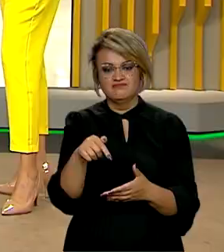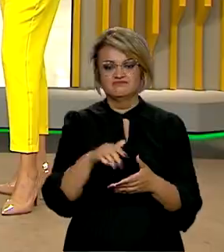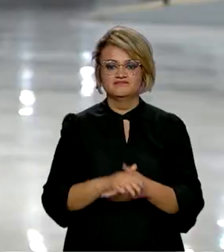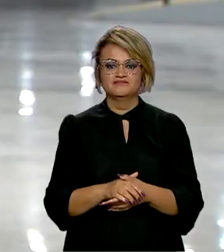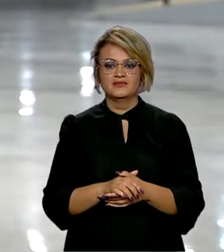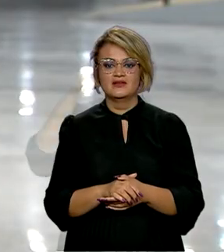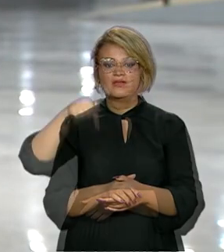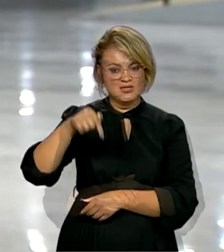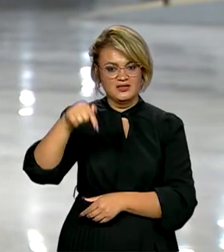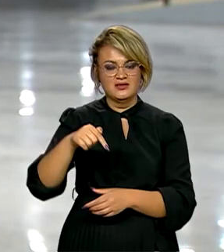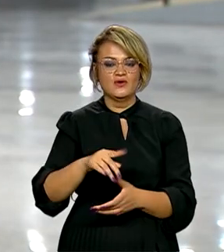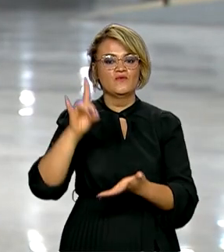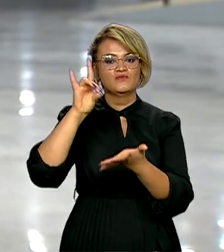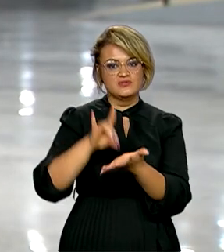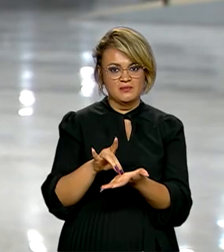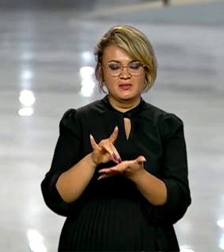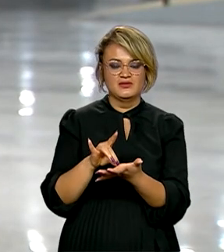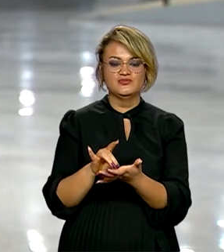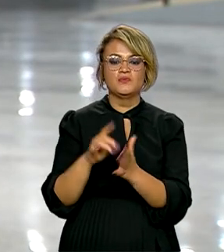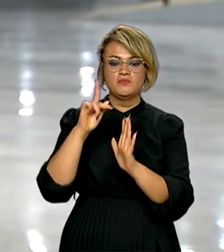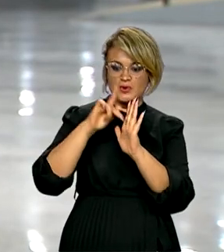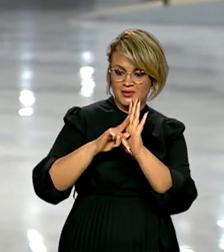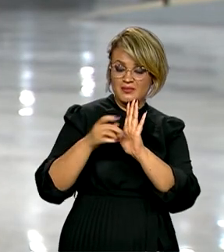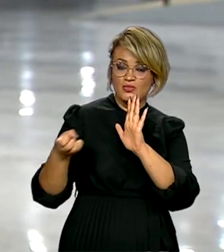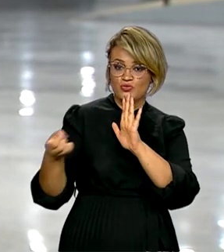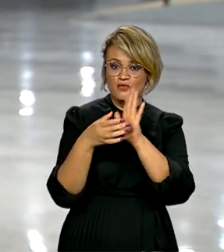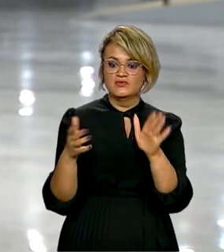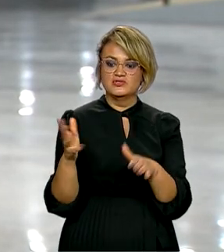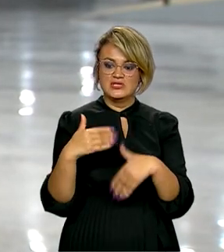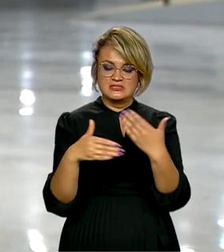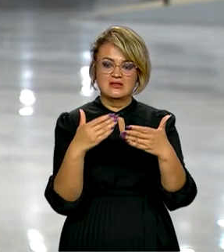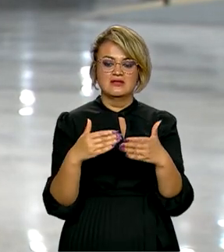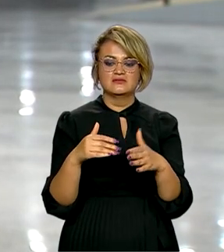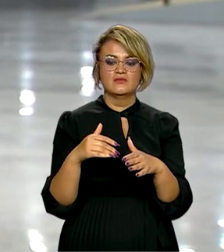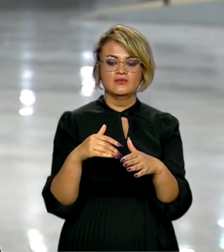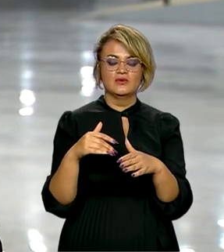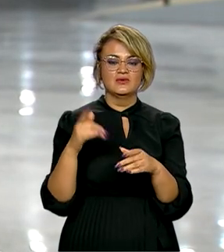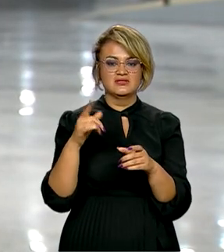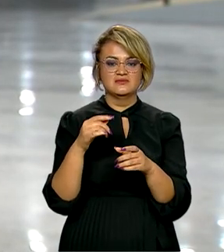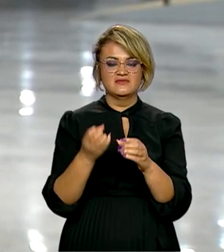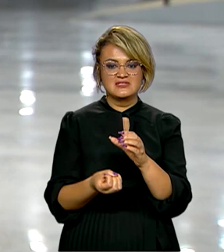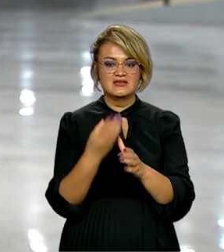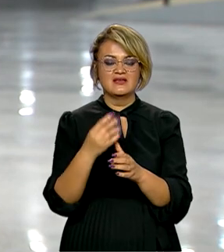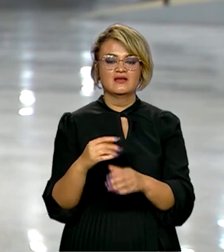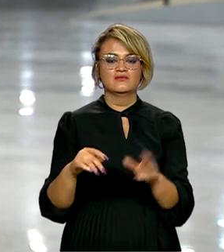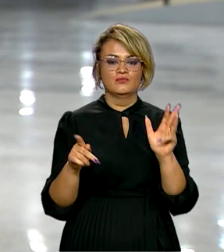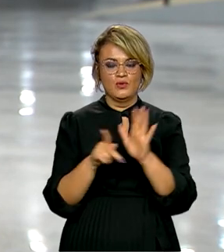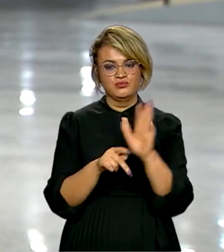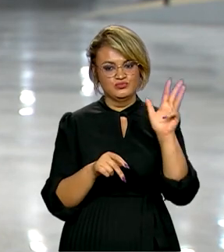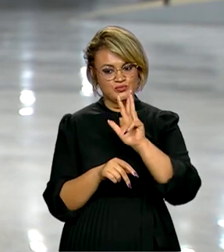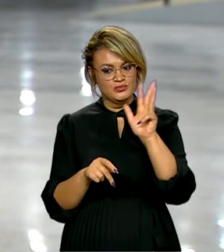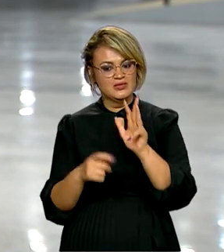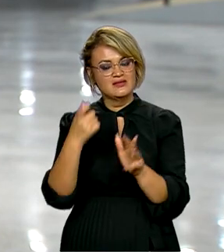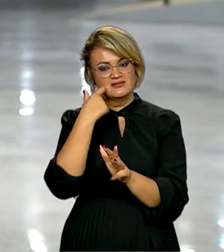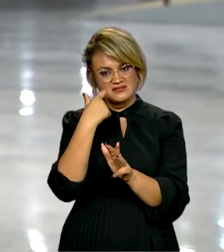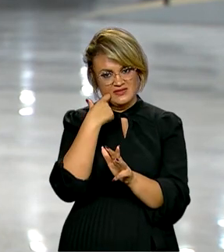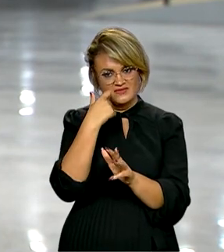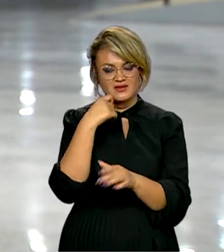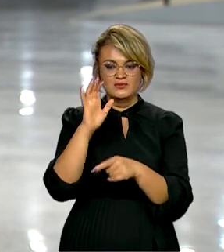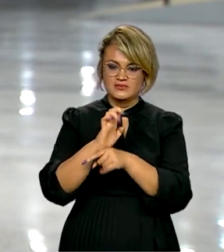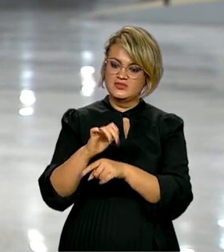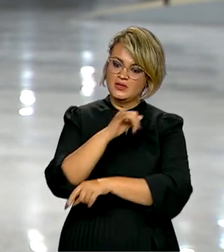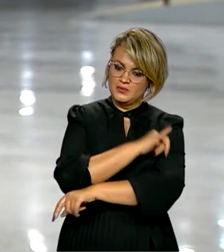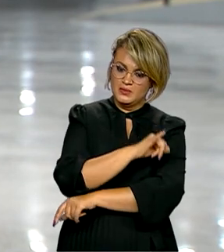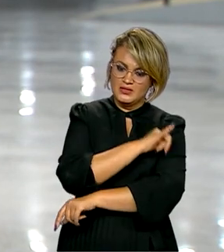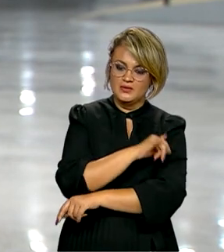assiste. Oficialmente, o novo programa de aceleração do crescimento vai ser lançado pelo presidente Lula nesta sexta-feira, no Rio de Janeiro.